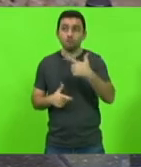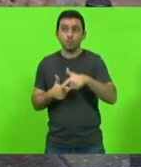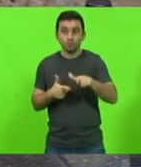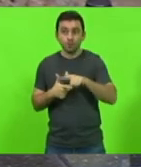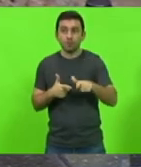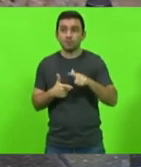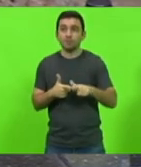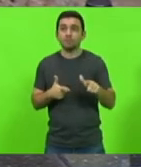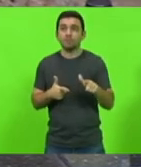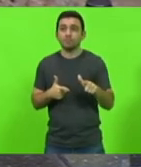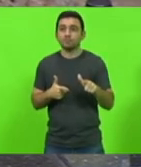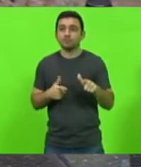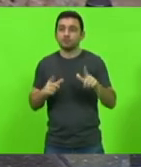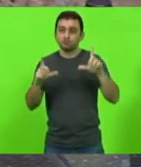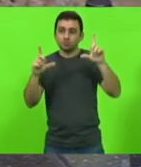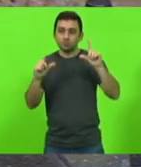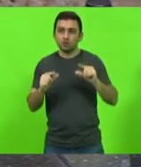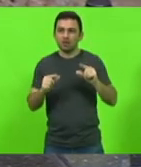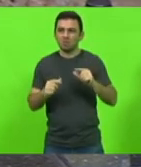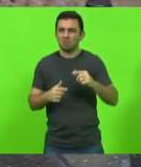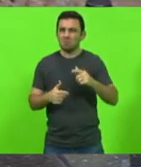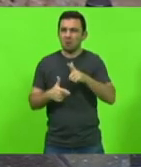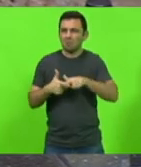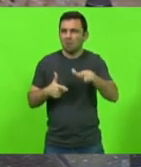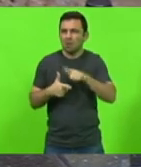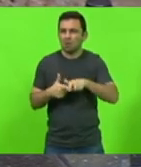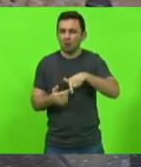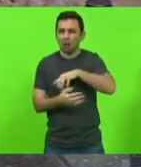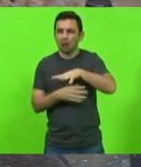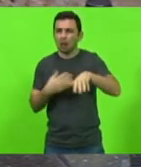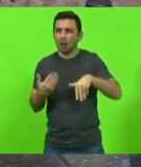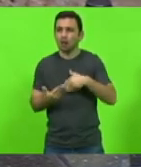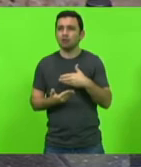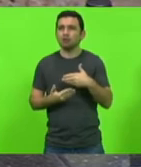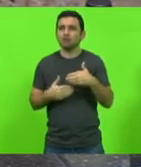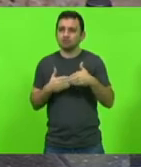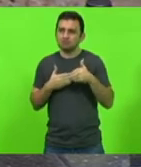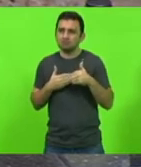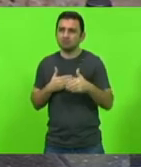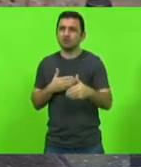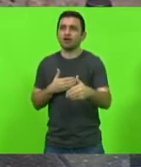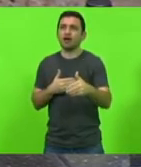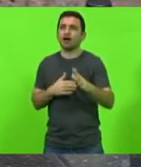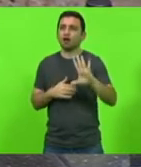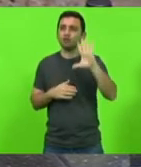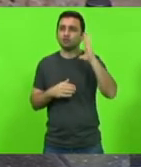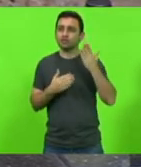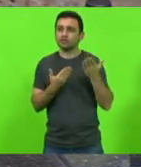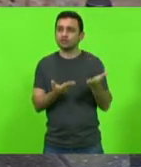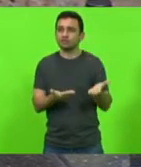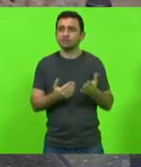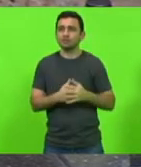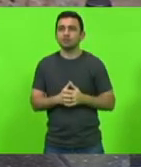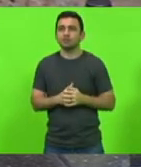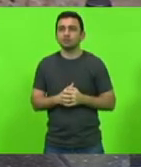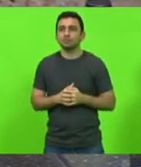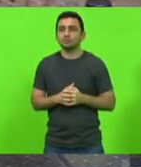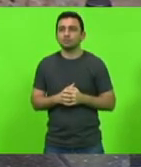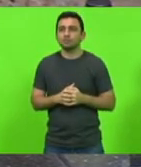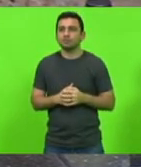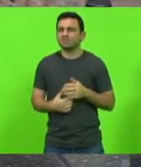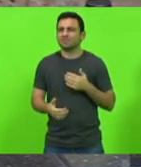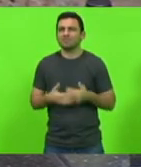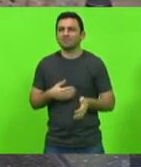tirou a cidade da lama do caos eminente que estava acontecendo naquele momento não importa